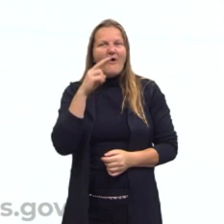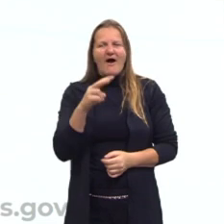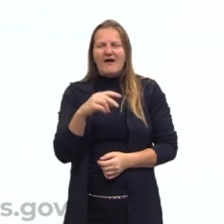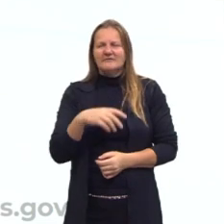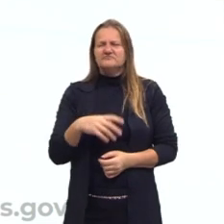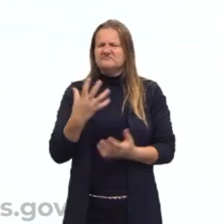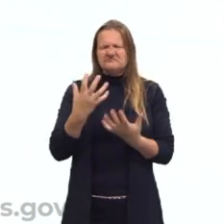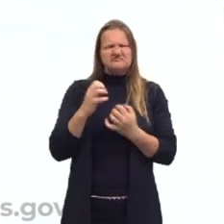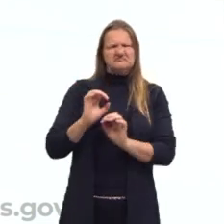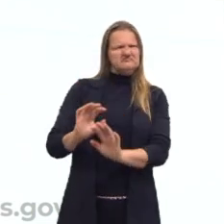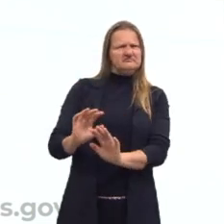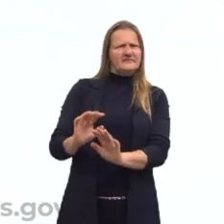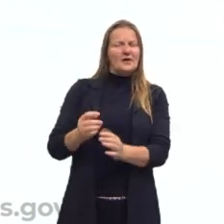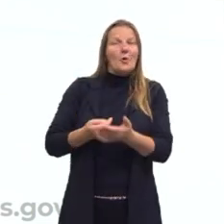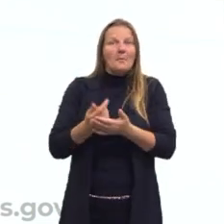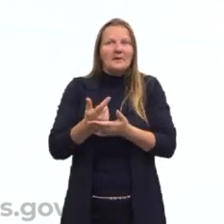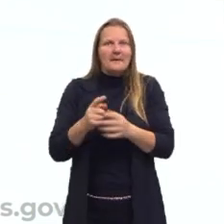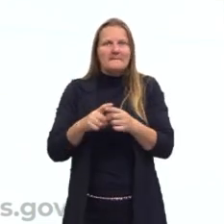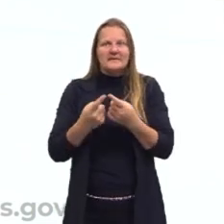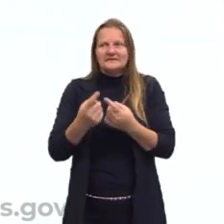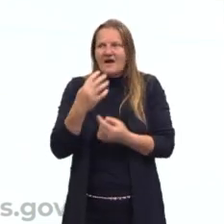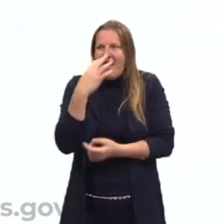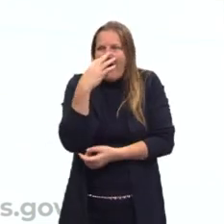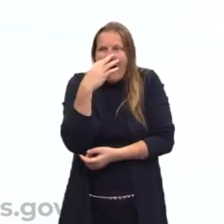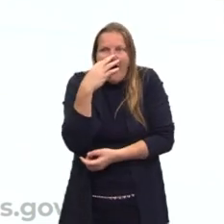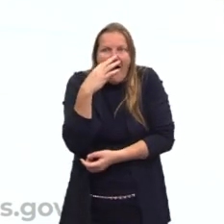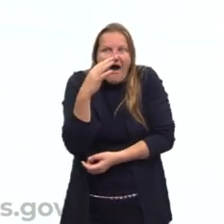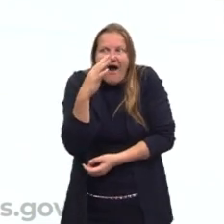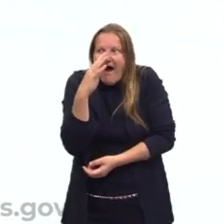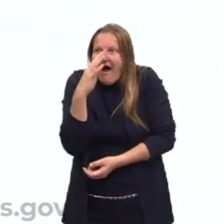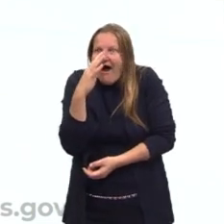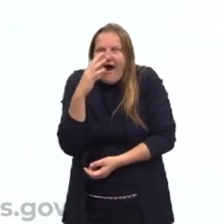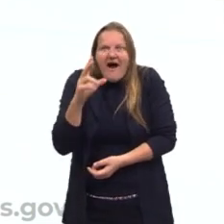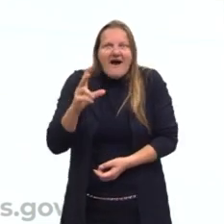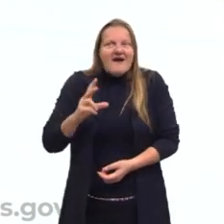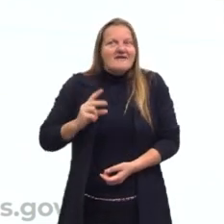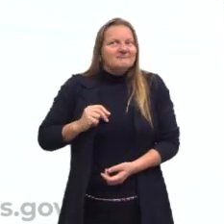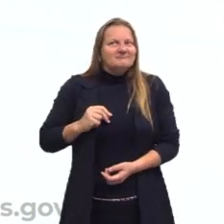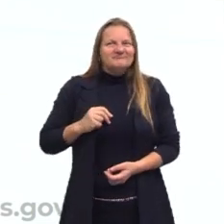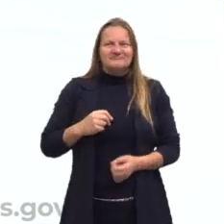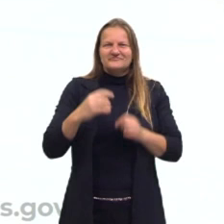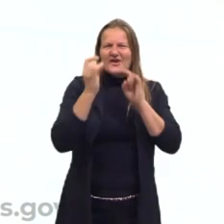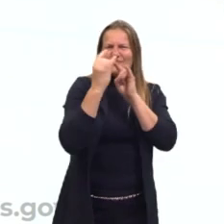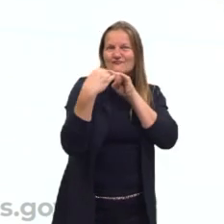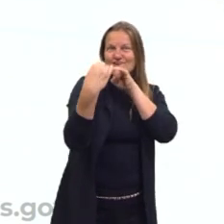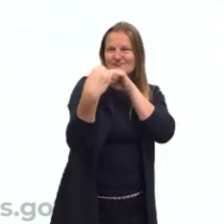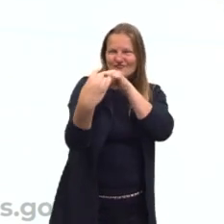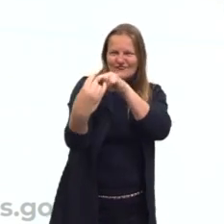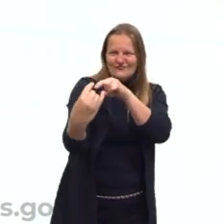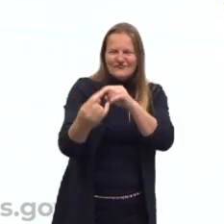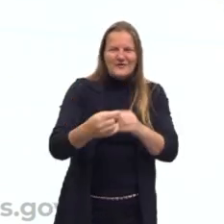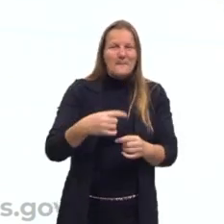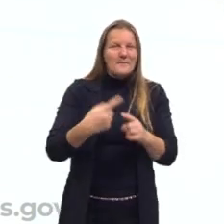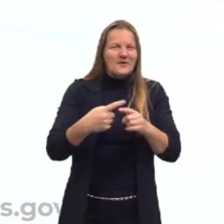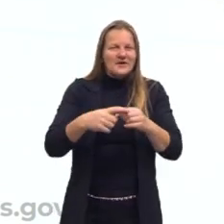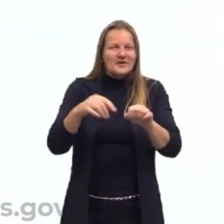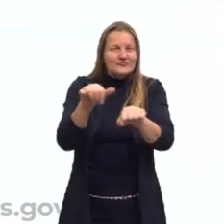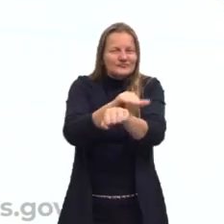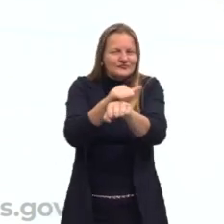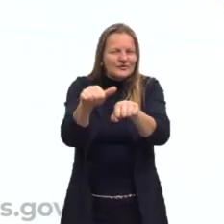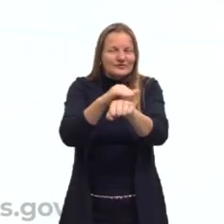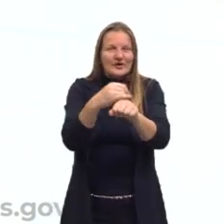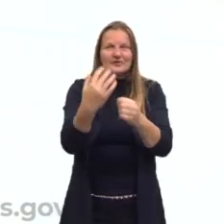gente nem queria comprar aquilo. Mas a gente acaba sendo atraído pela maneira como aquilo nos é